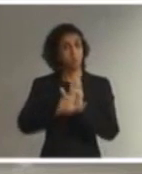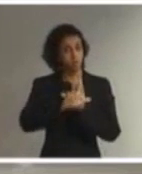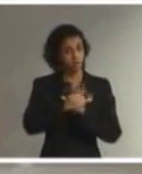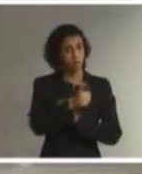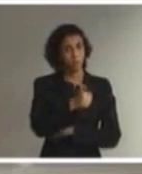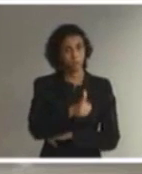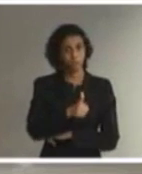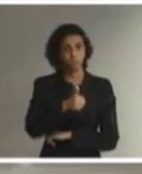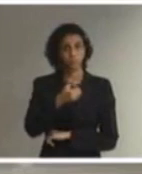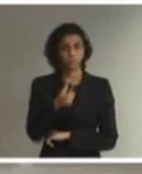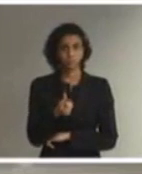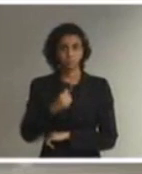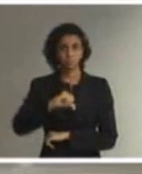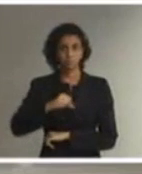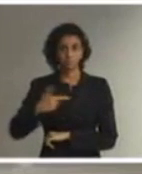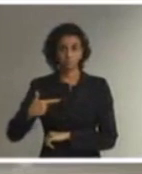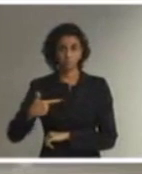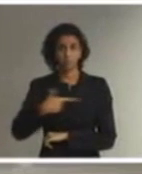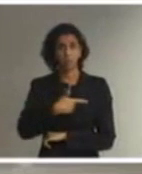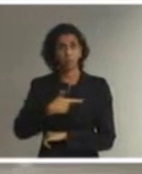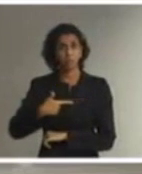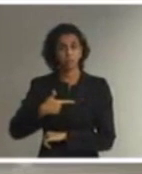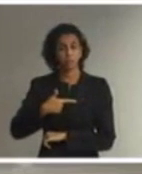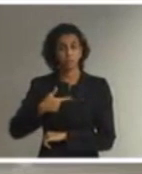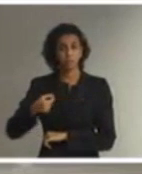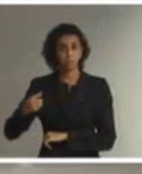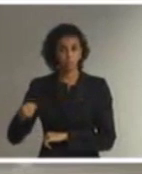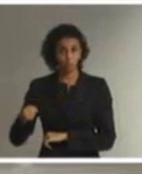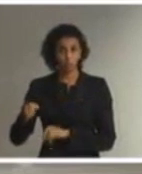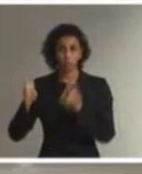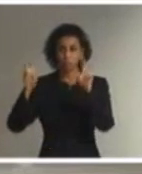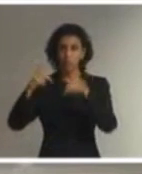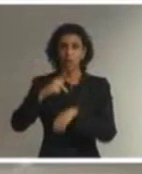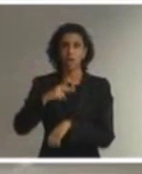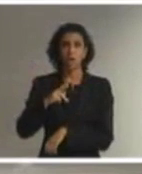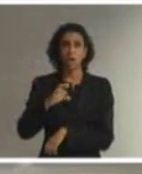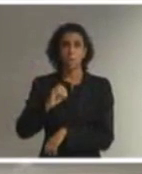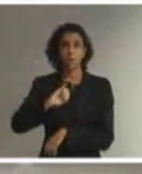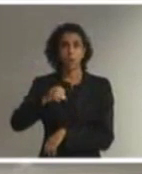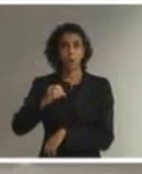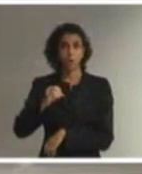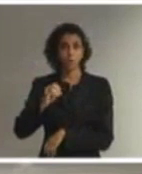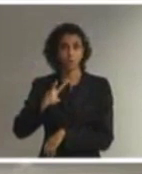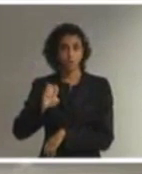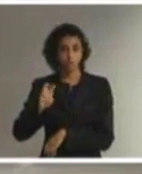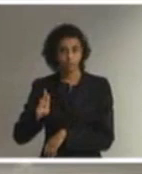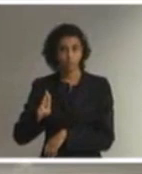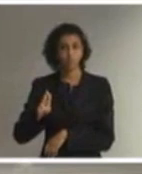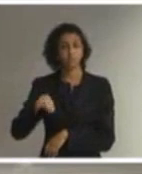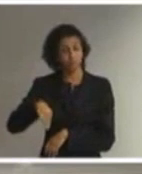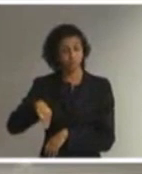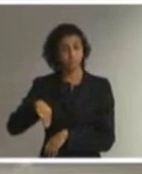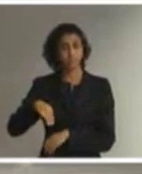.692, de 2008, que trata do ProJovem, o Programa Nacional de Inclusão de Jovens.